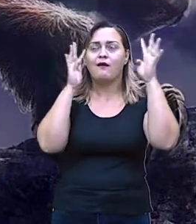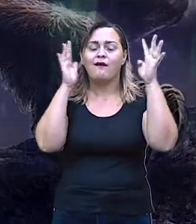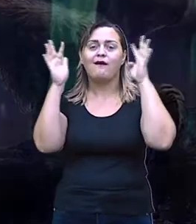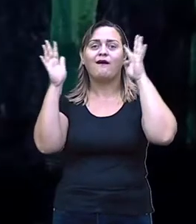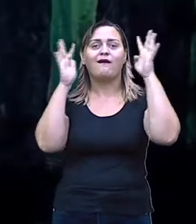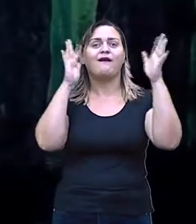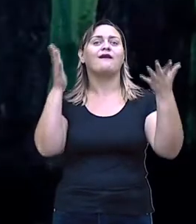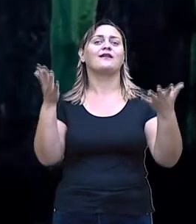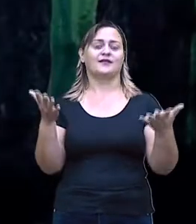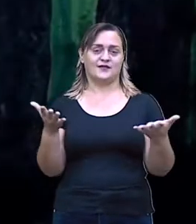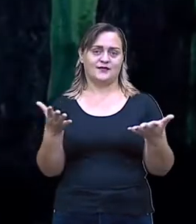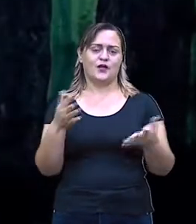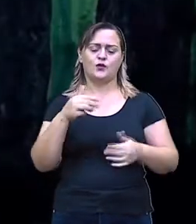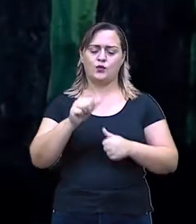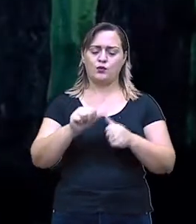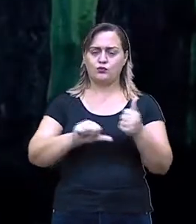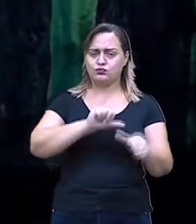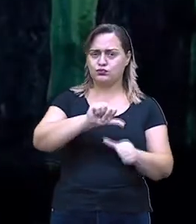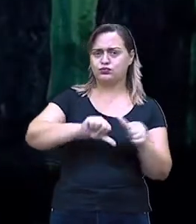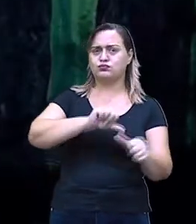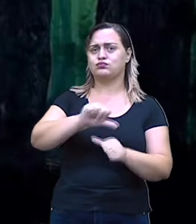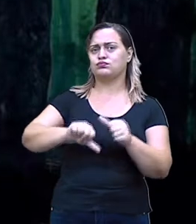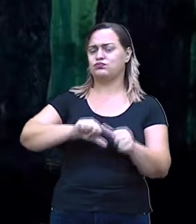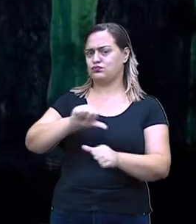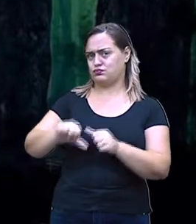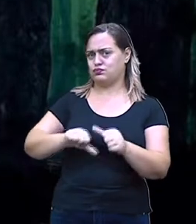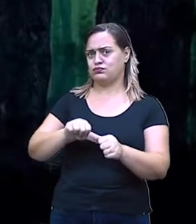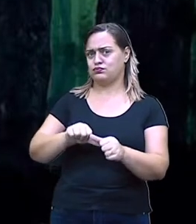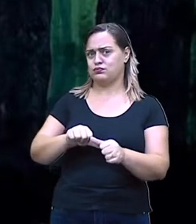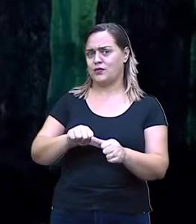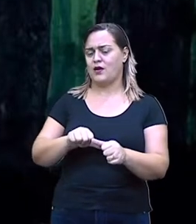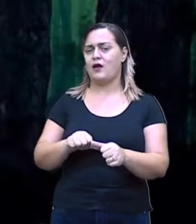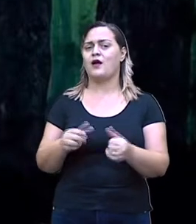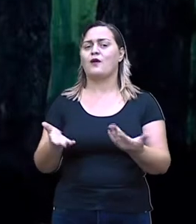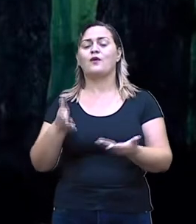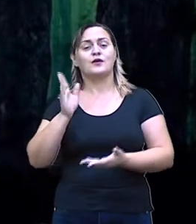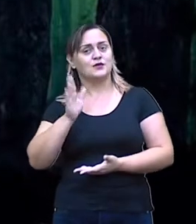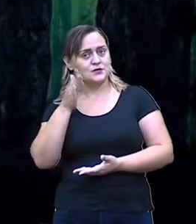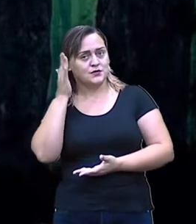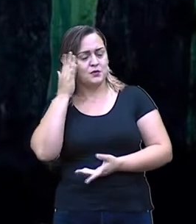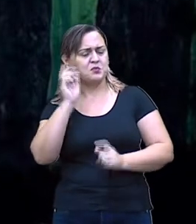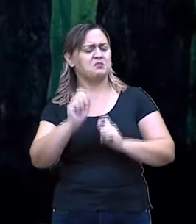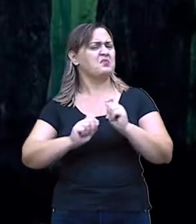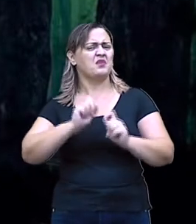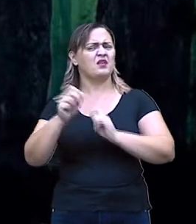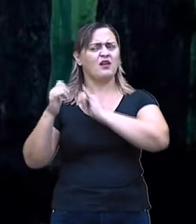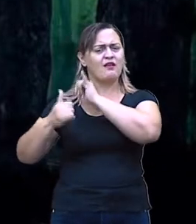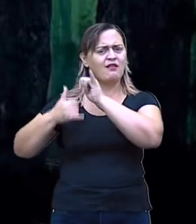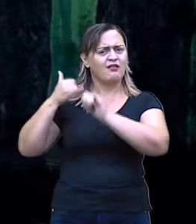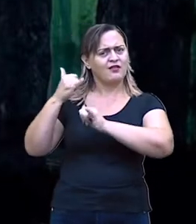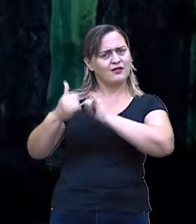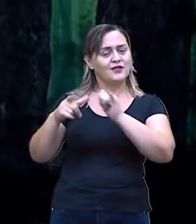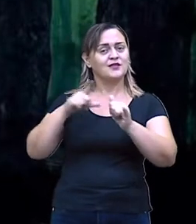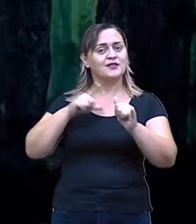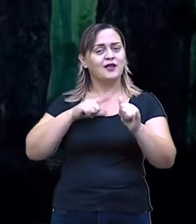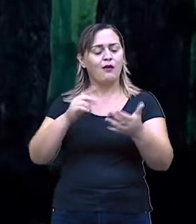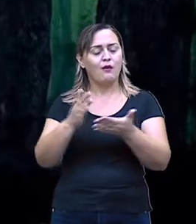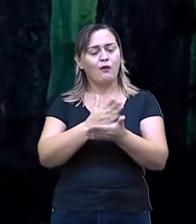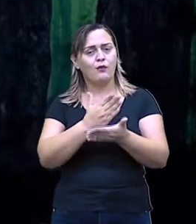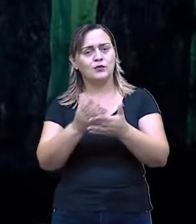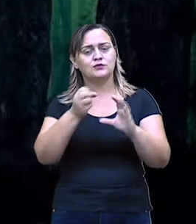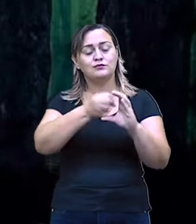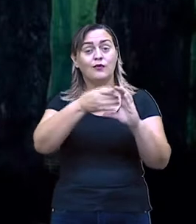Ótimo! Alcançamos a definição, agora temos características. Sim! Quais são as